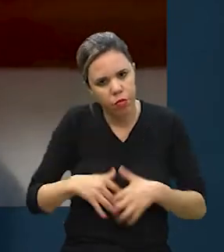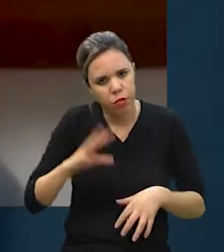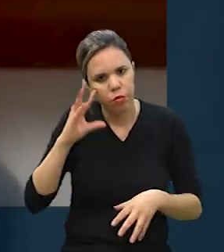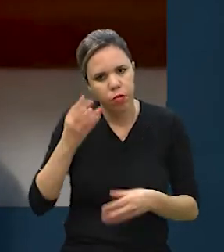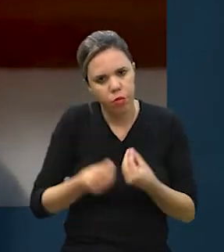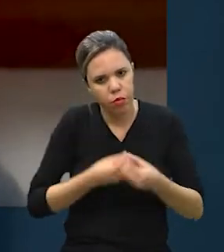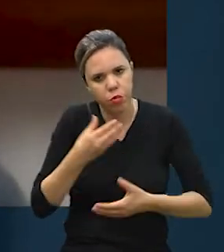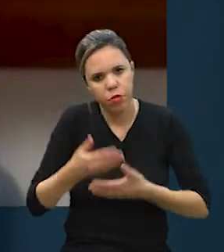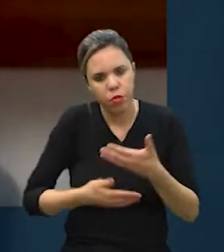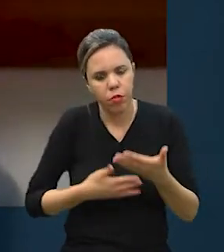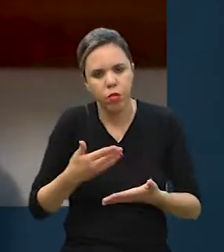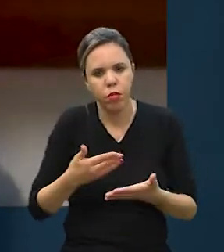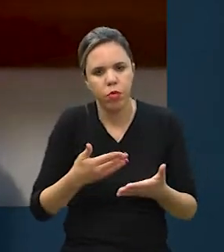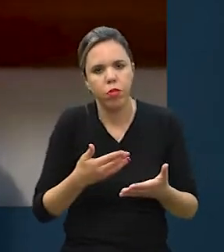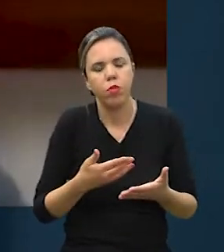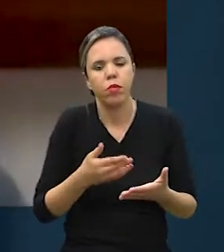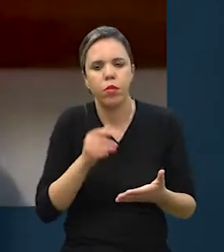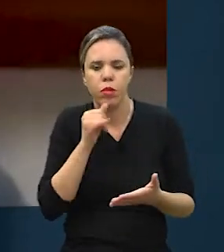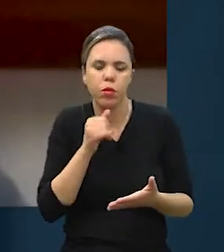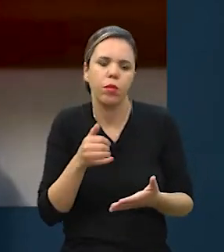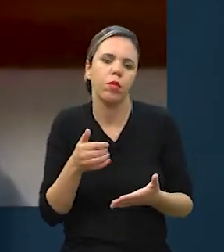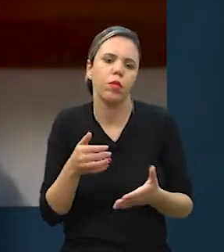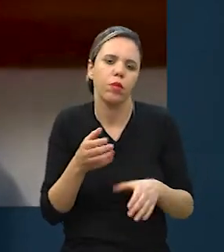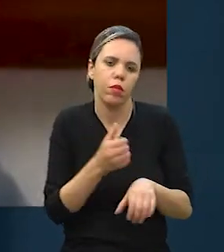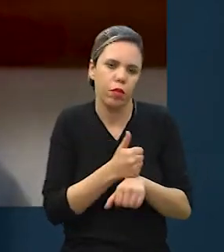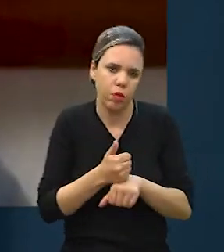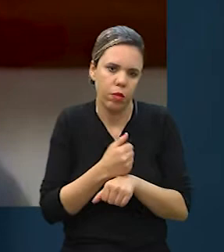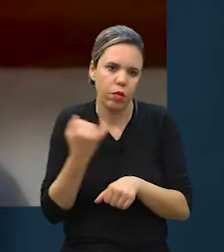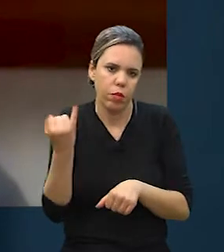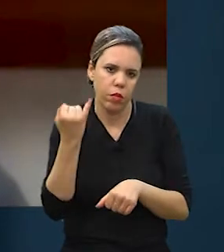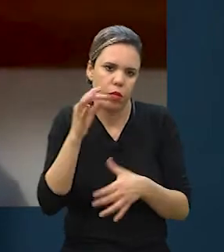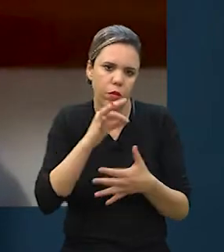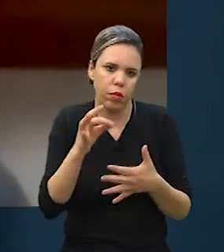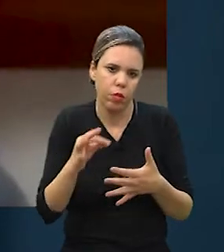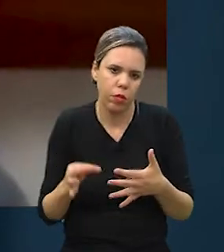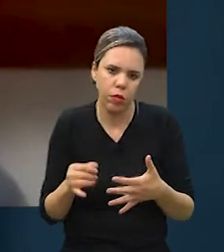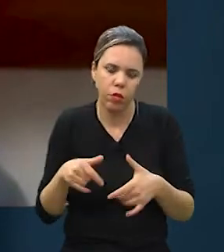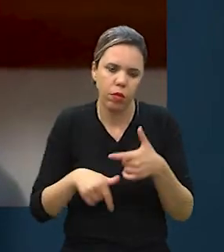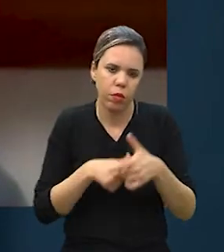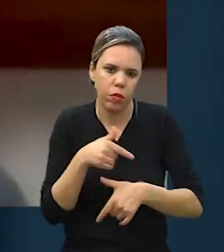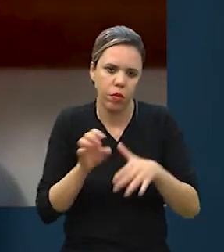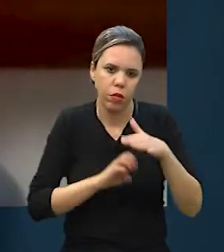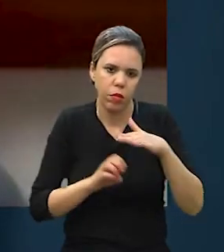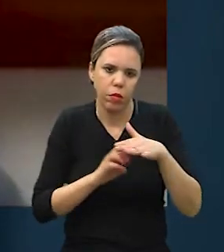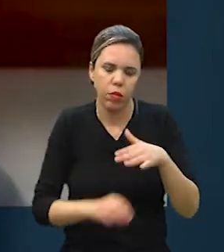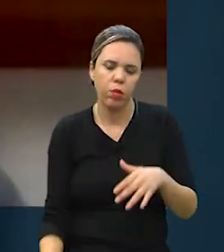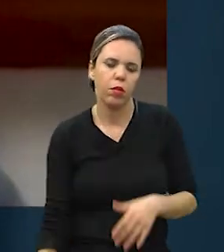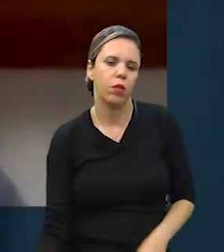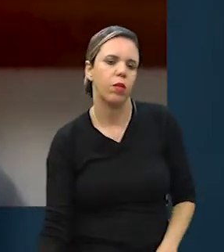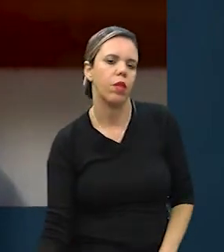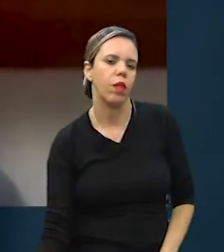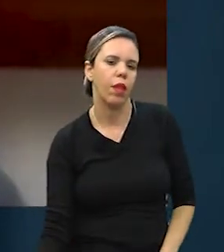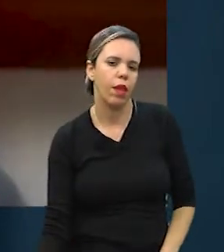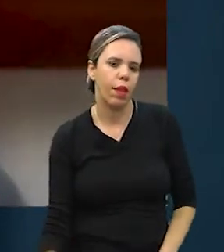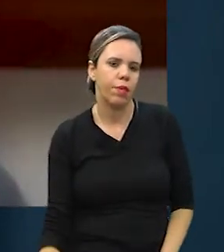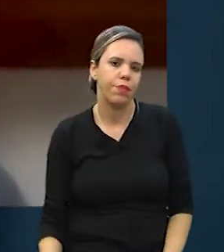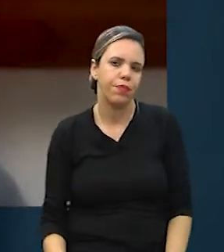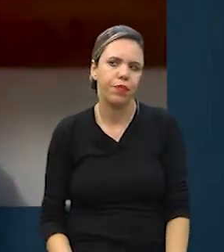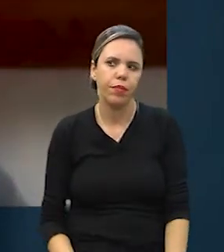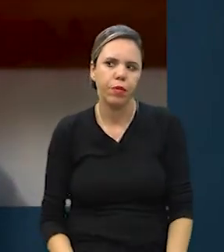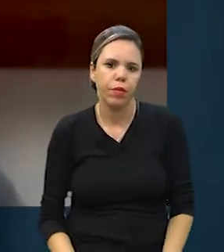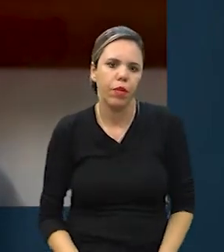para entender todos os elos da cadeia, que essa parte é muito importante, né? Quando você trabalha com empresas de...